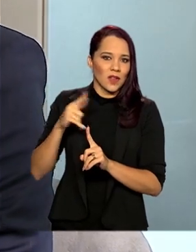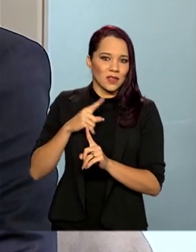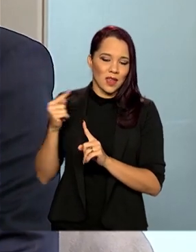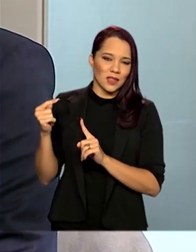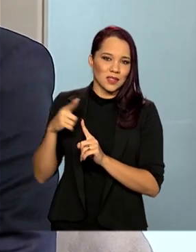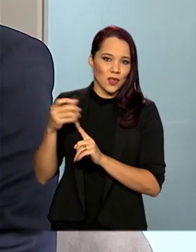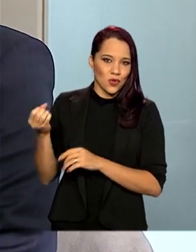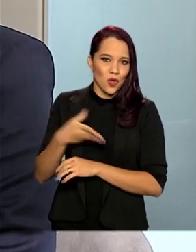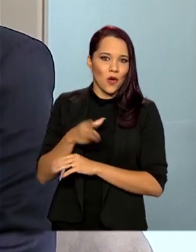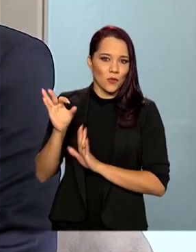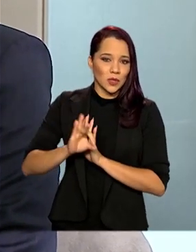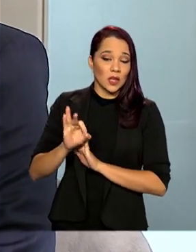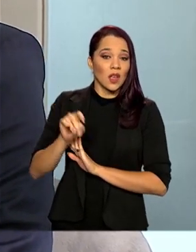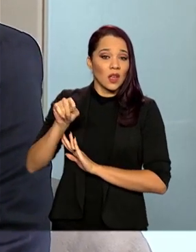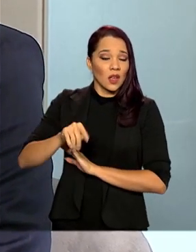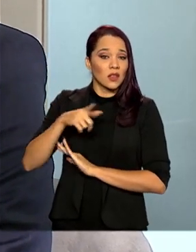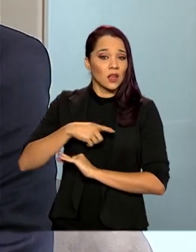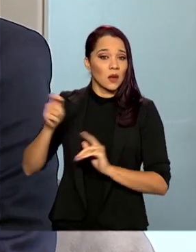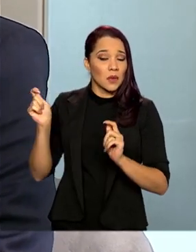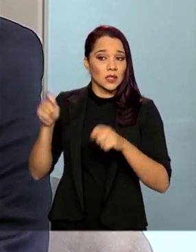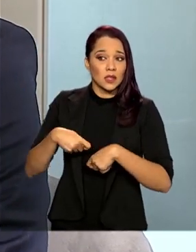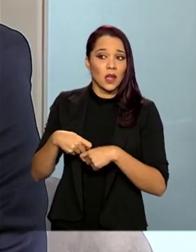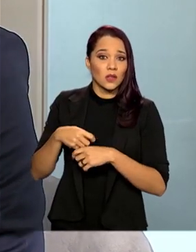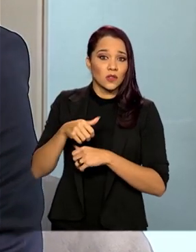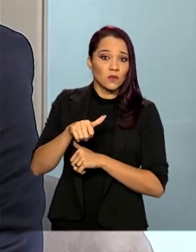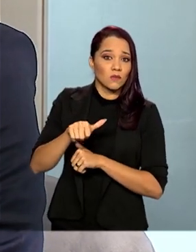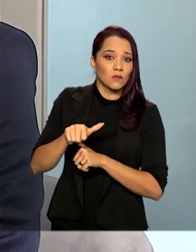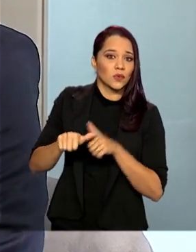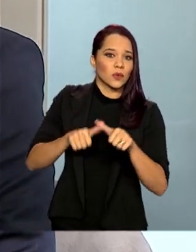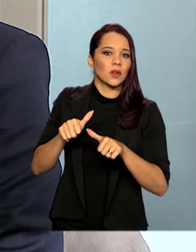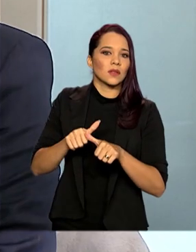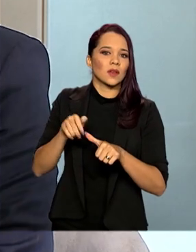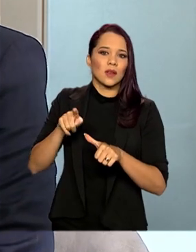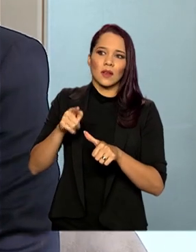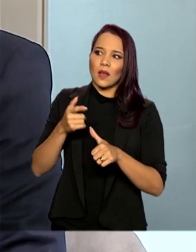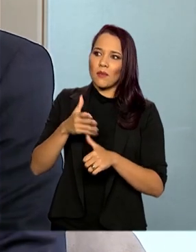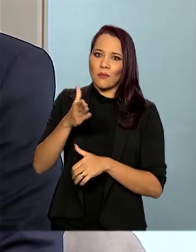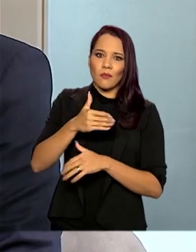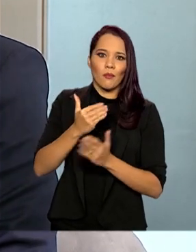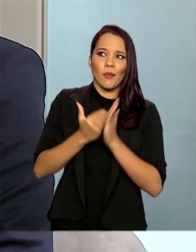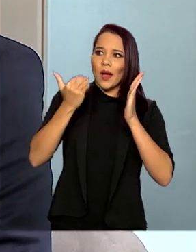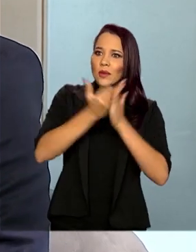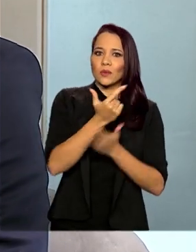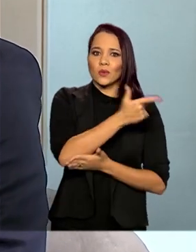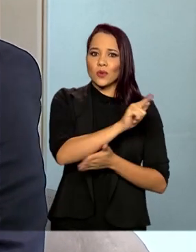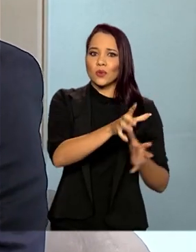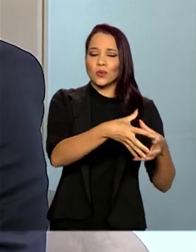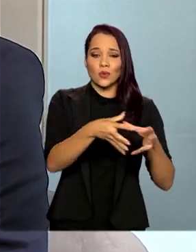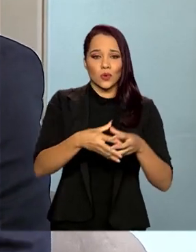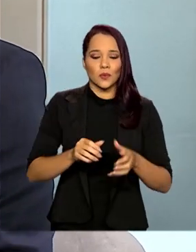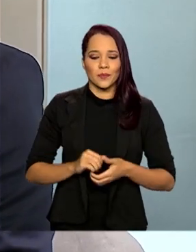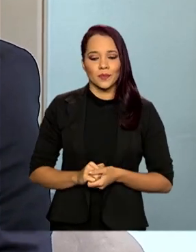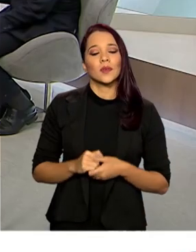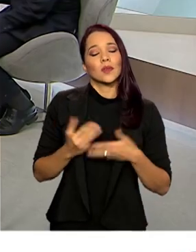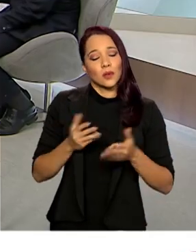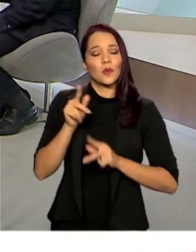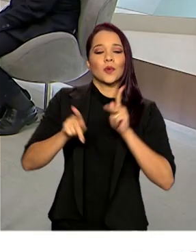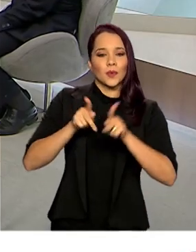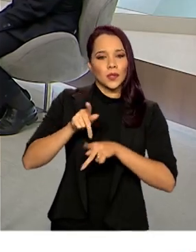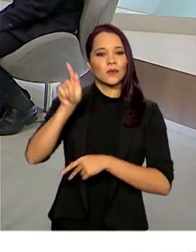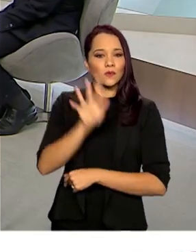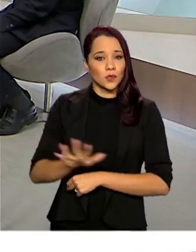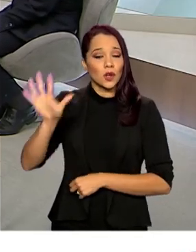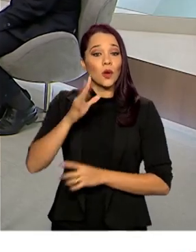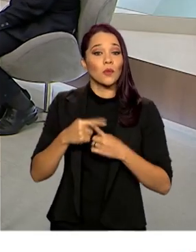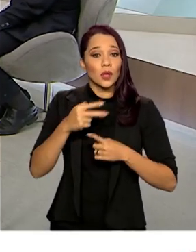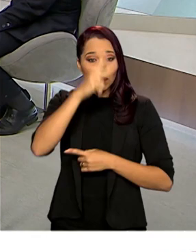alíquota nova, eles têm uma capacidade de mobilização que é muito maior do que os demais grupos. Do que a população em geral. Do que a população em geral,